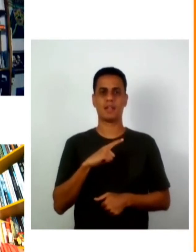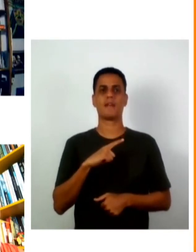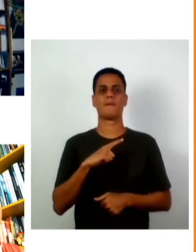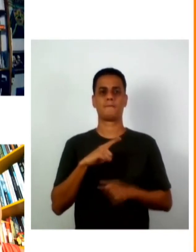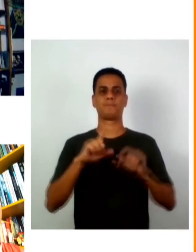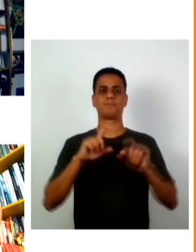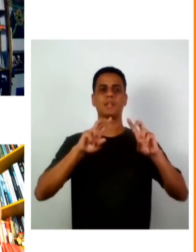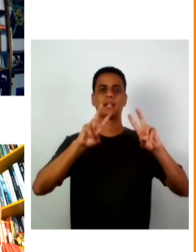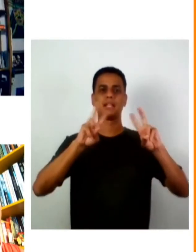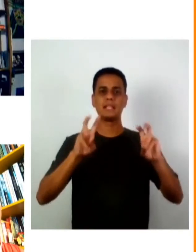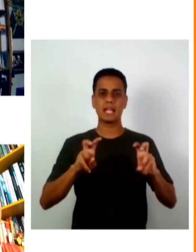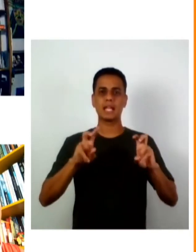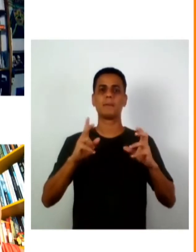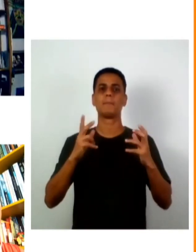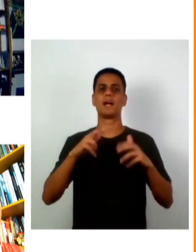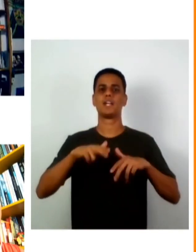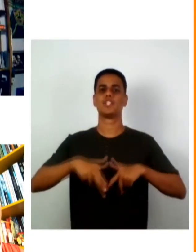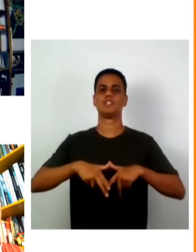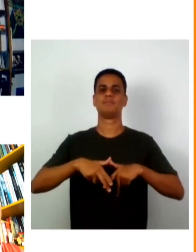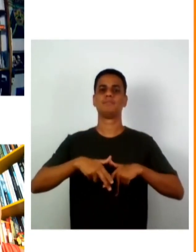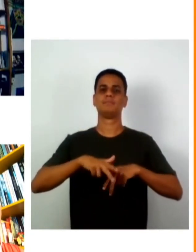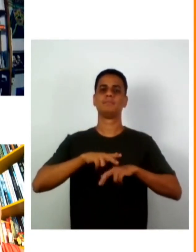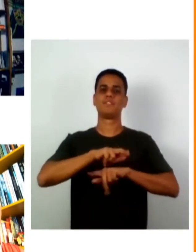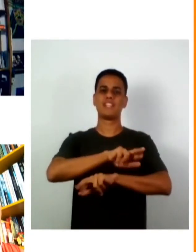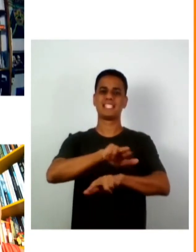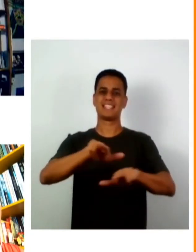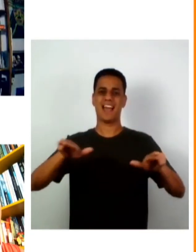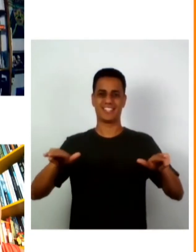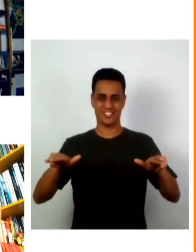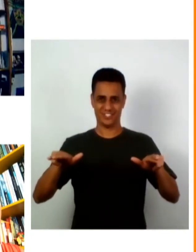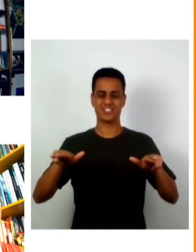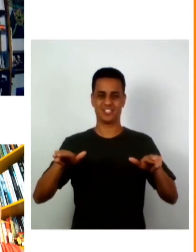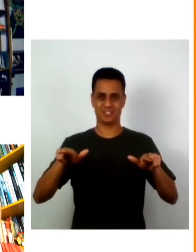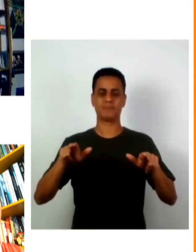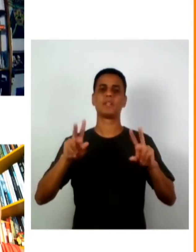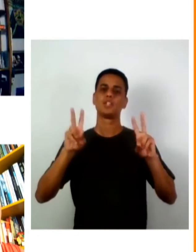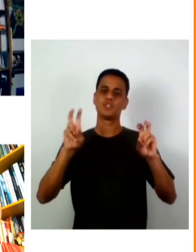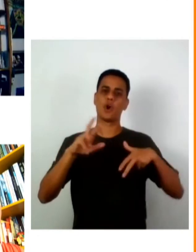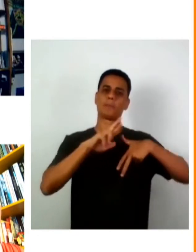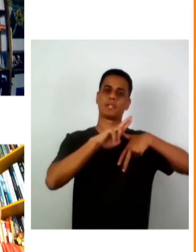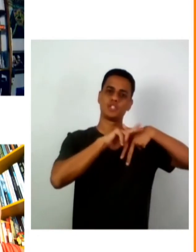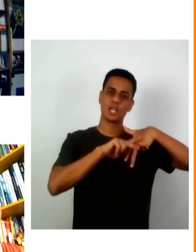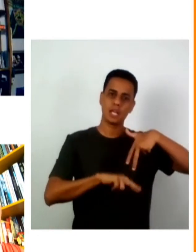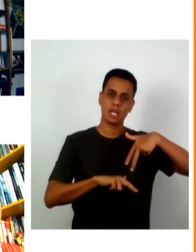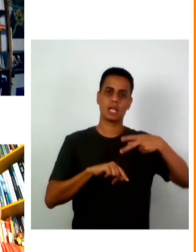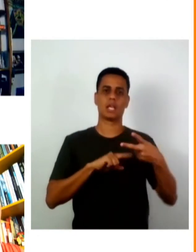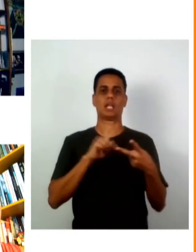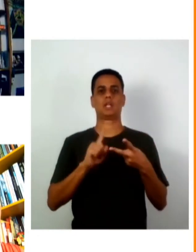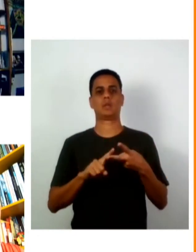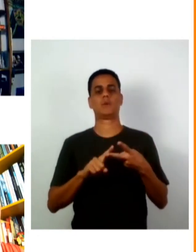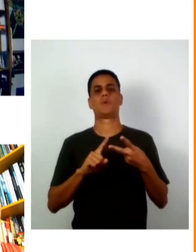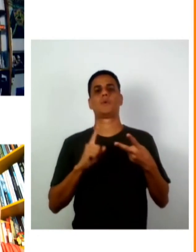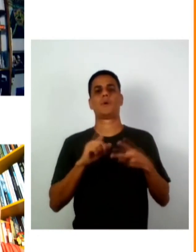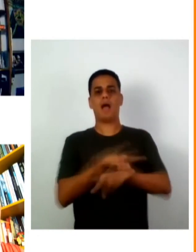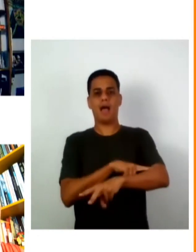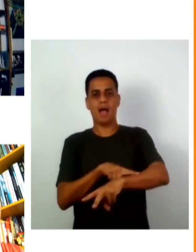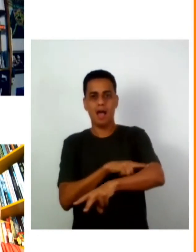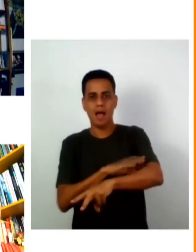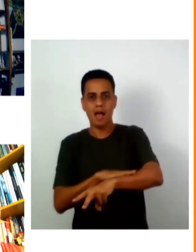diversidades e aí entra a questão de gênero raça orientação sexual